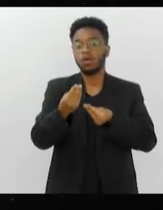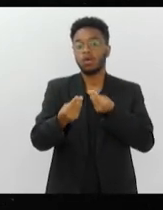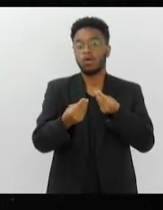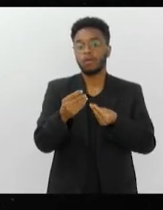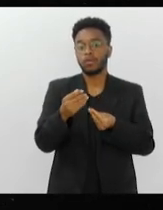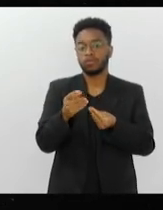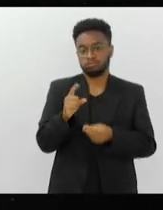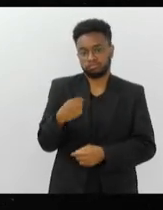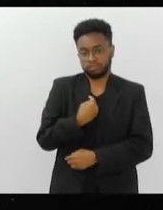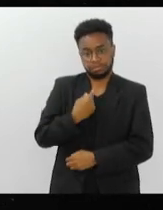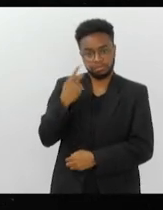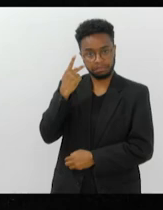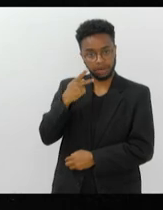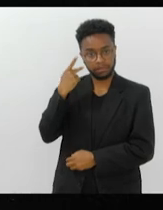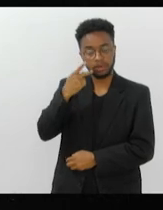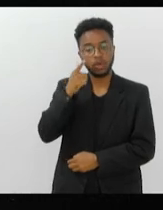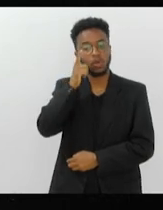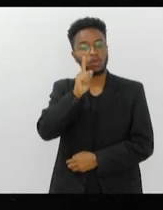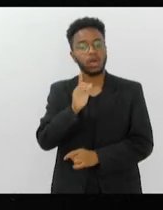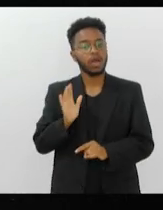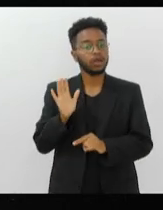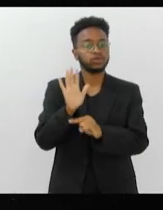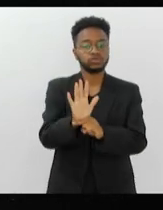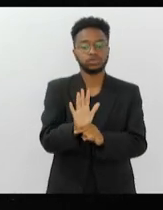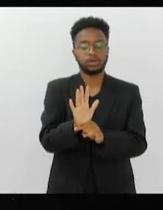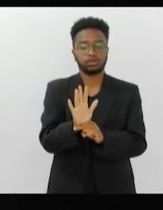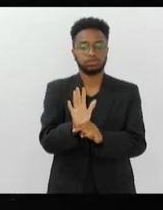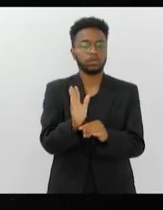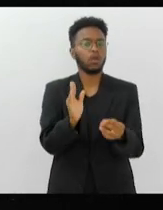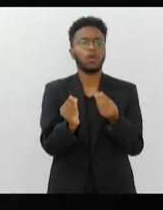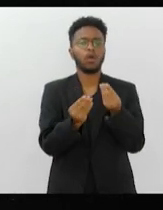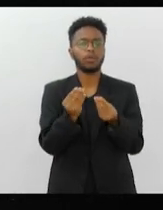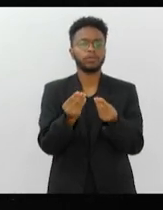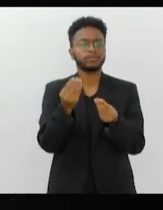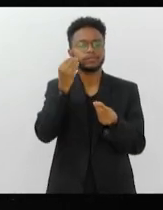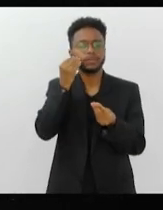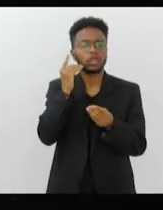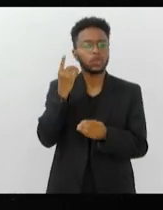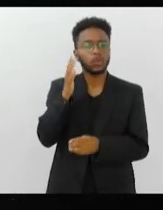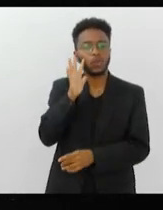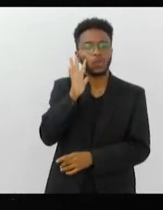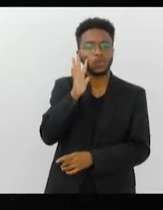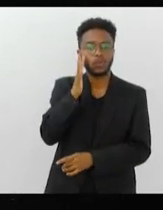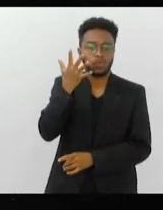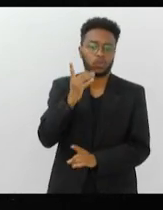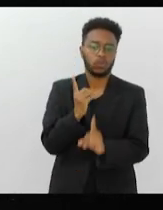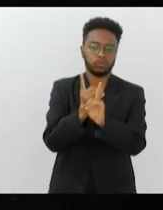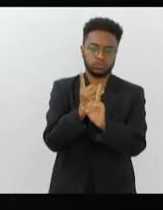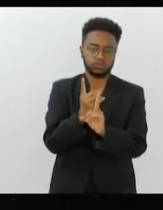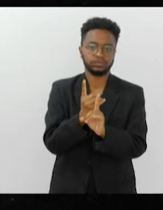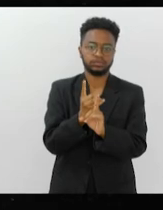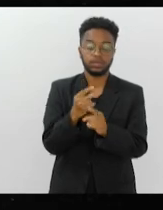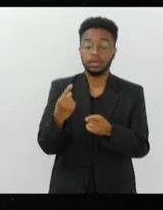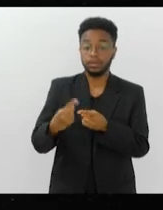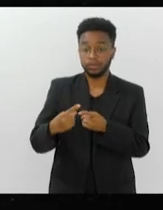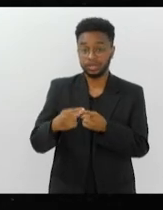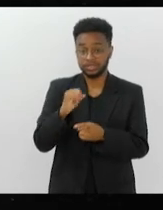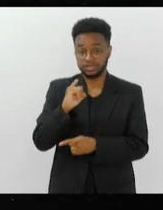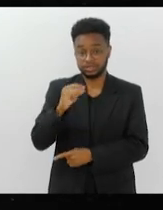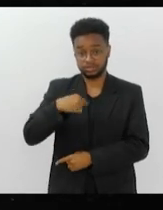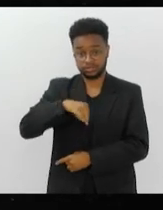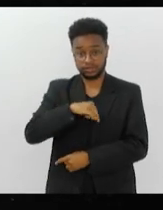parlamentares, ajudar no sentido de ver uma luz no fim do túnel. Porque quando a